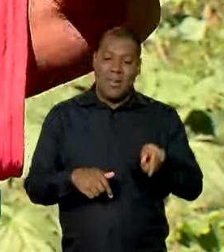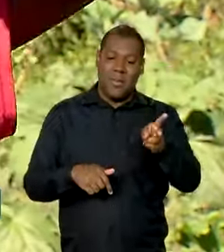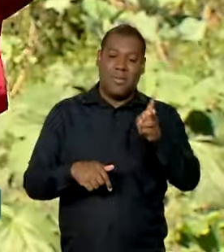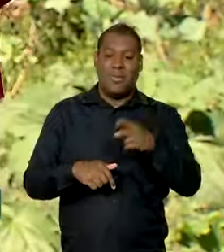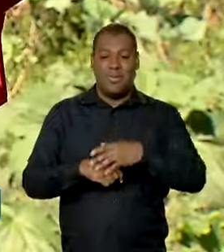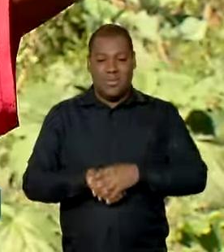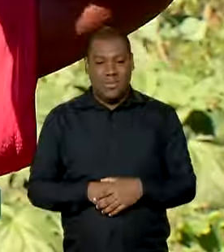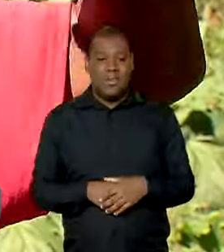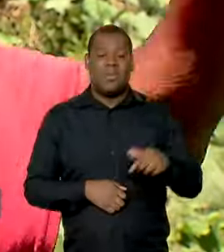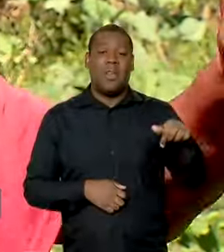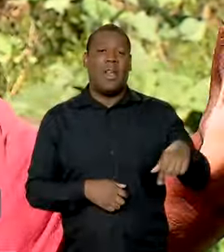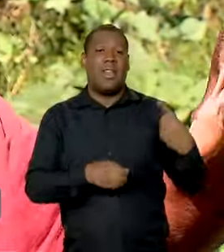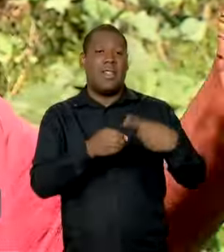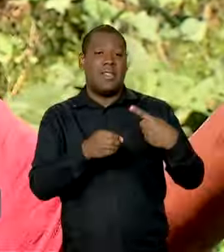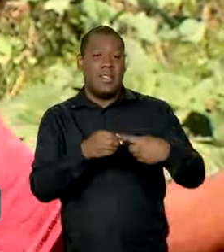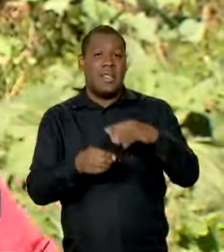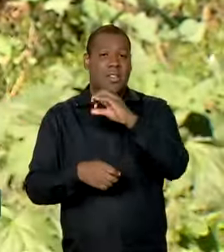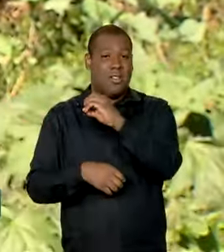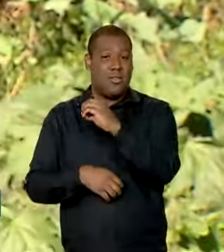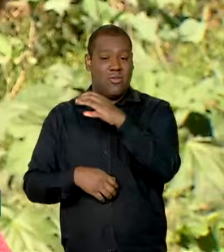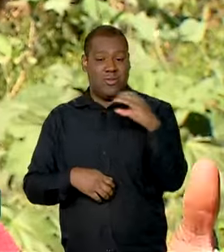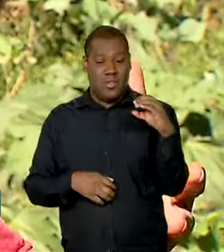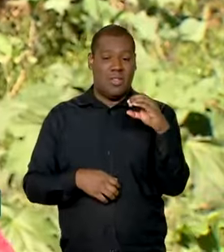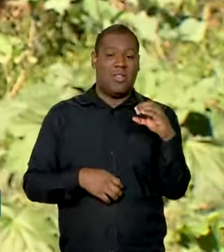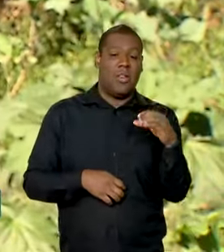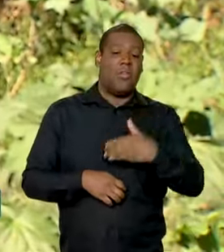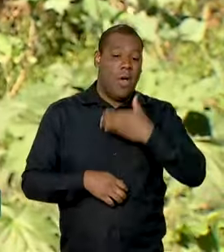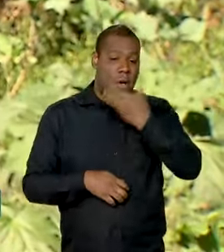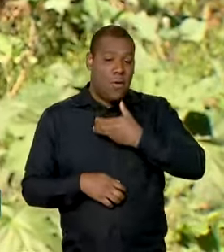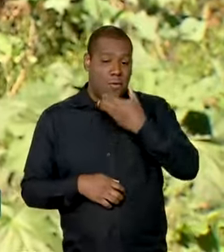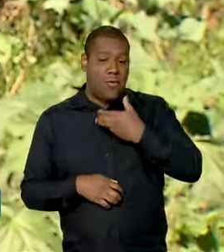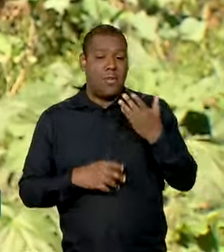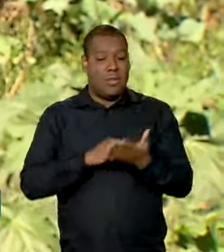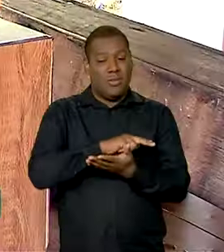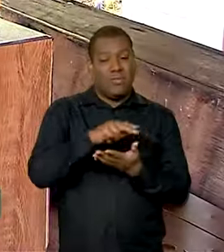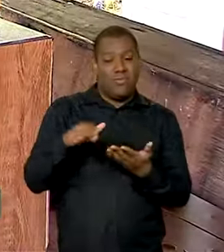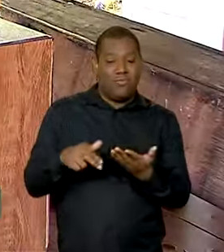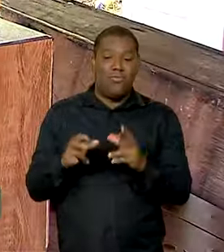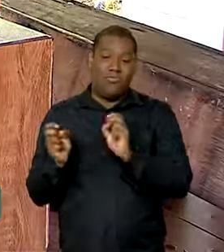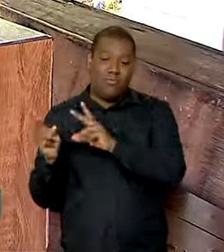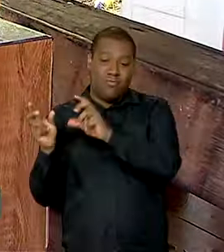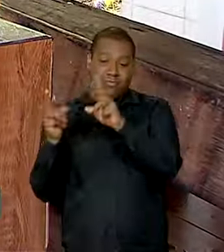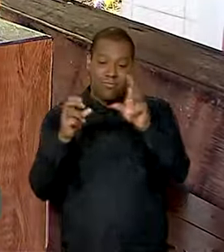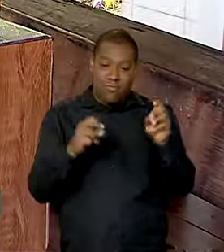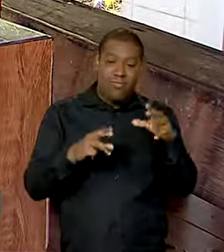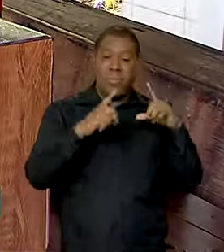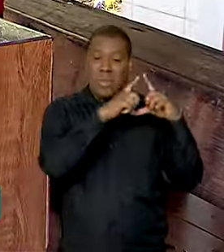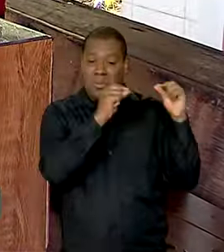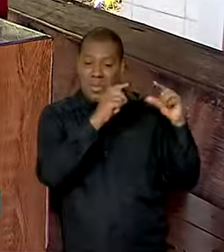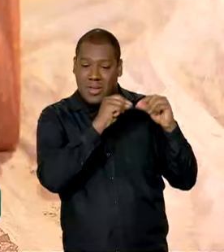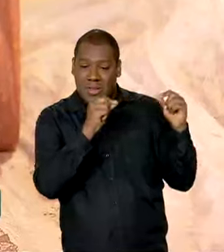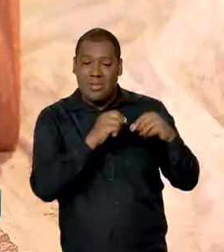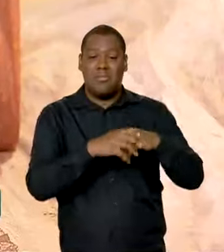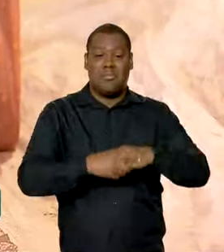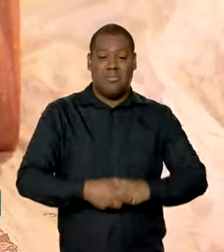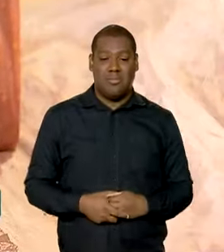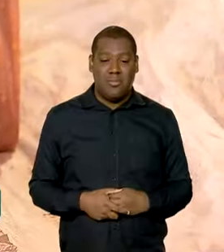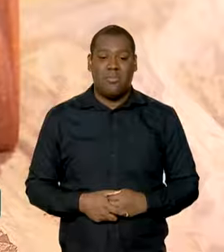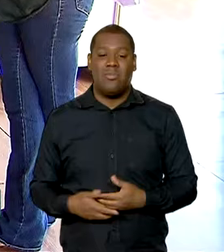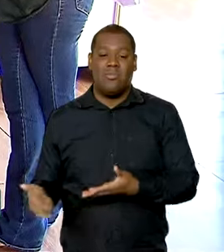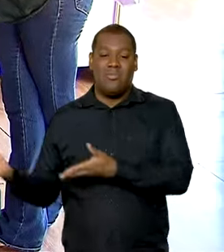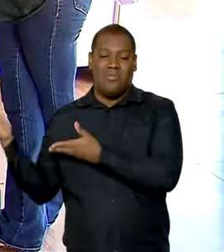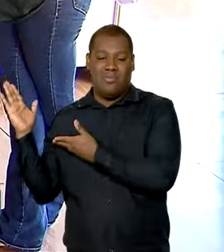entregava até no Brasília. Isso que nós temos que ter aqui. Para este outro quilombola que produz